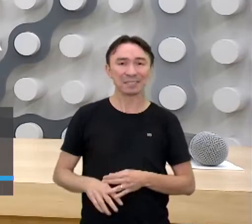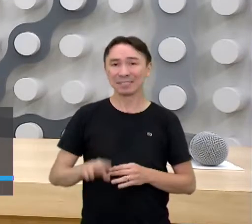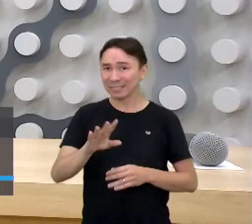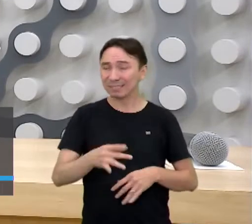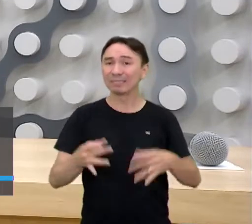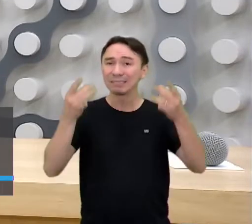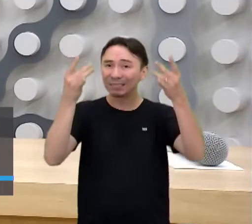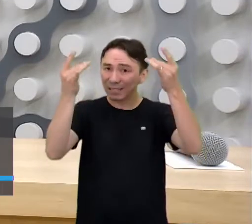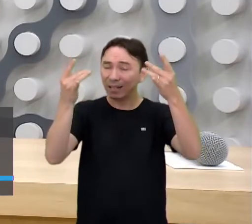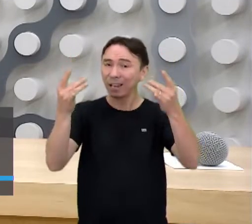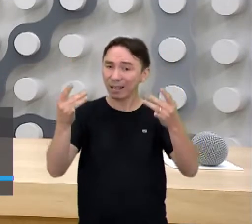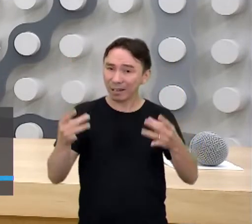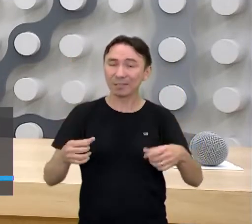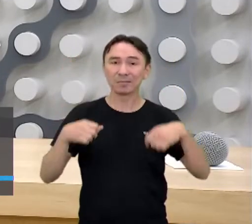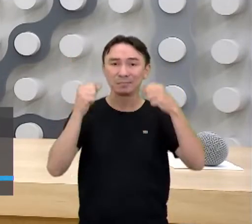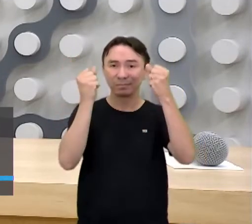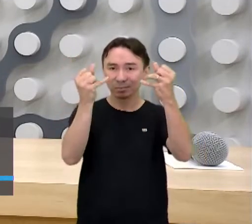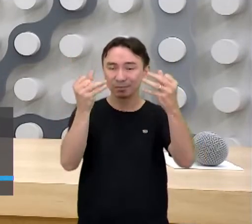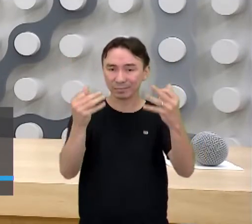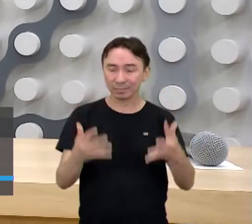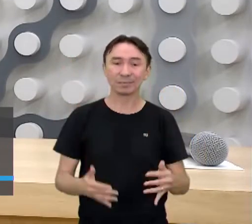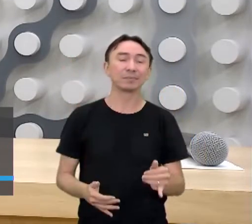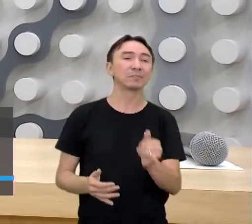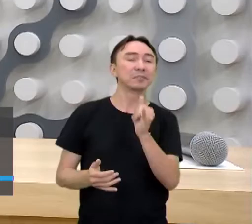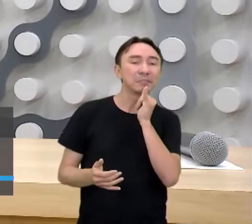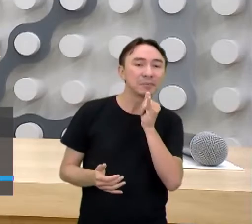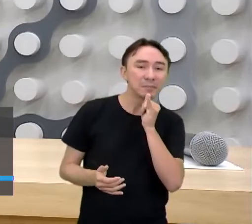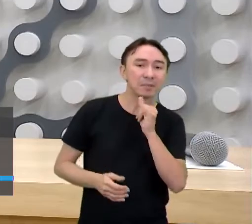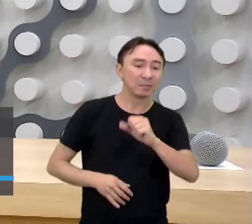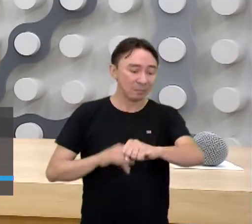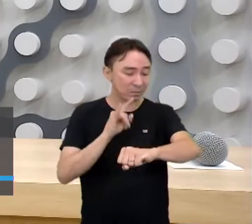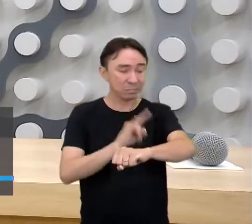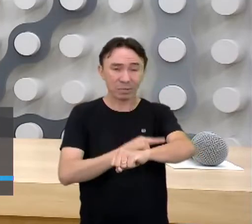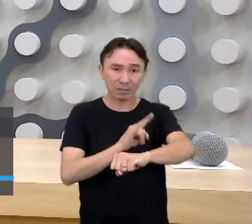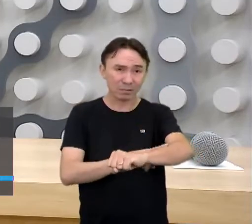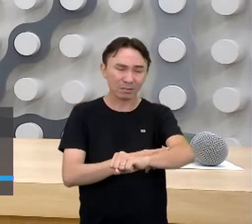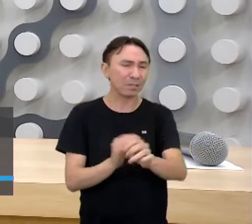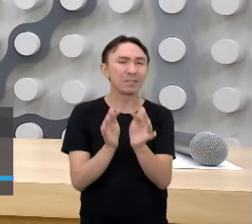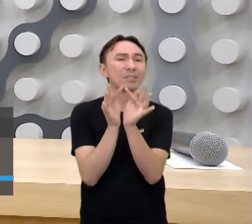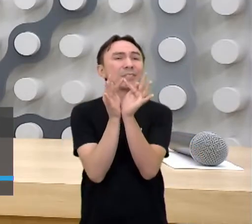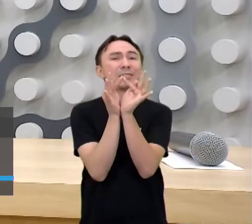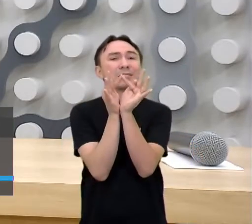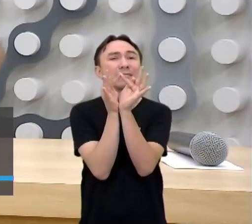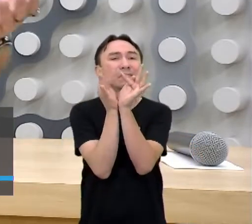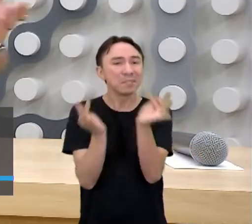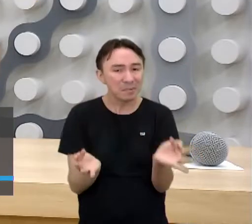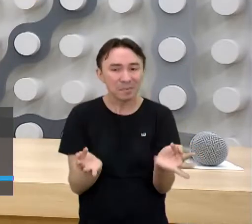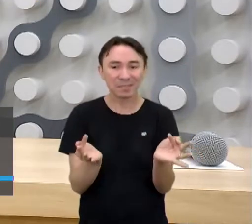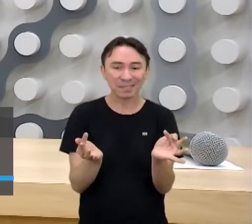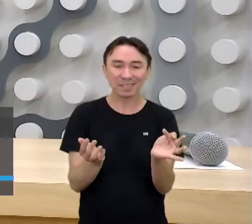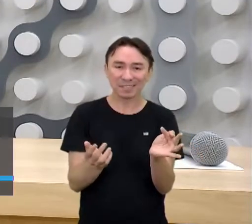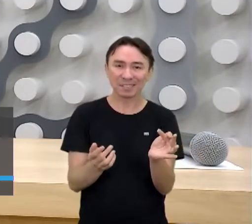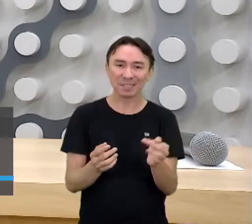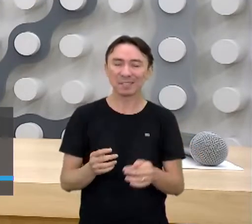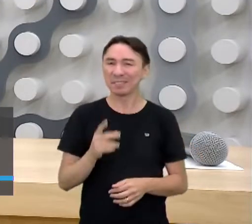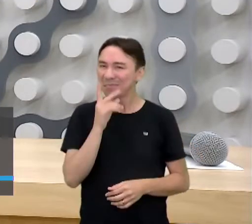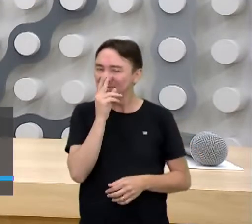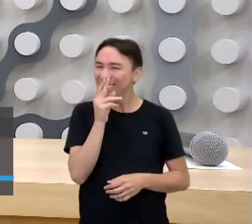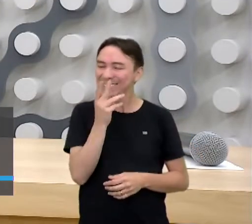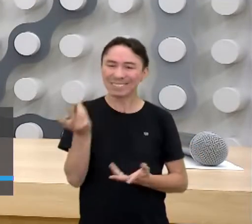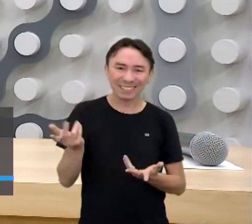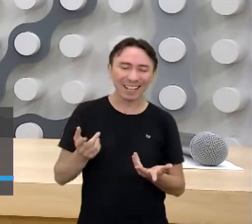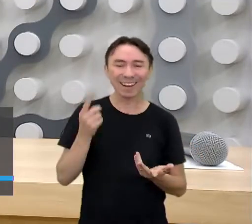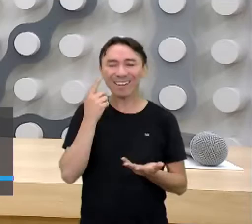aí, como por exemplo, banheiro. Que poderia ser uma coisa simples e se torna uma coisa aí extraordinária. Parece que é o fim do mundo